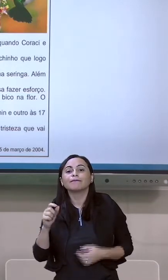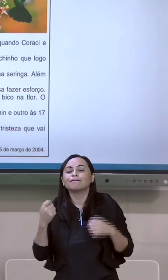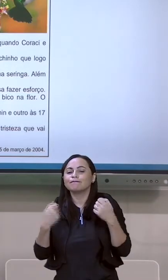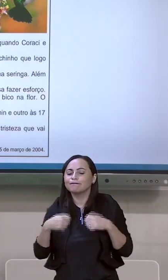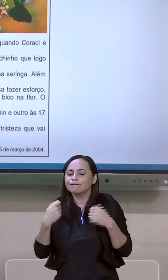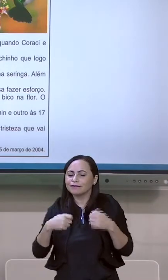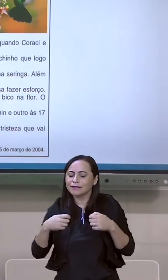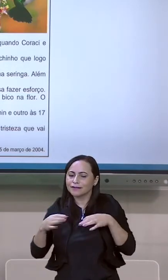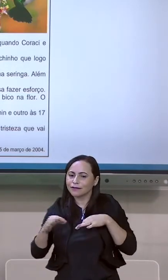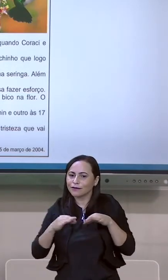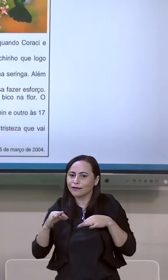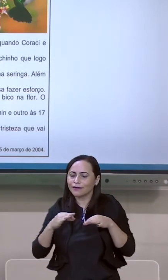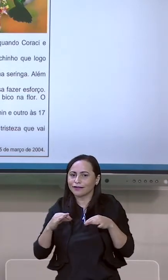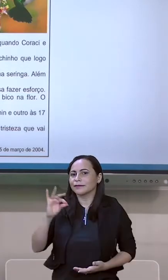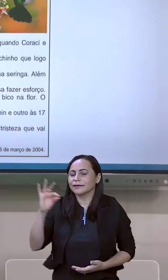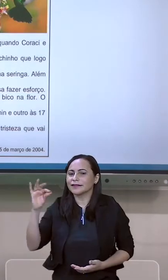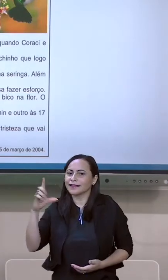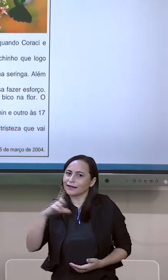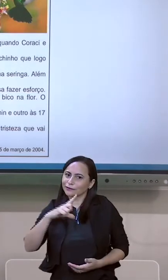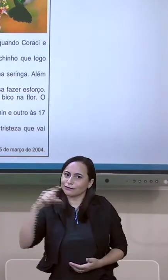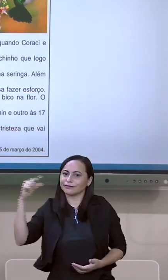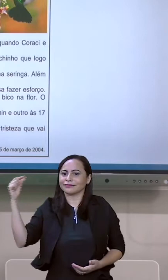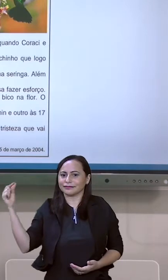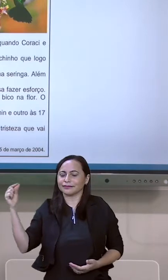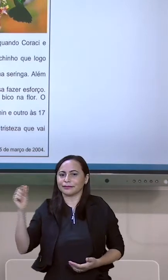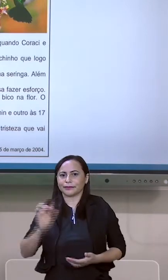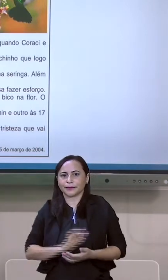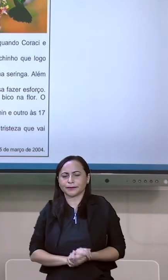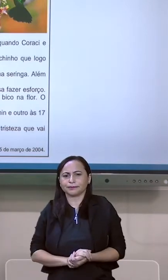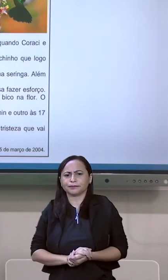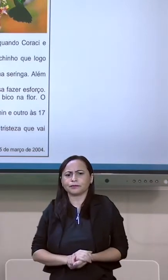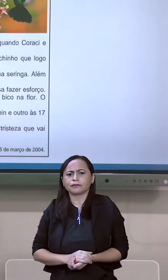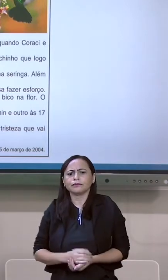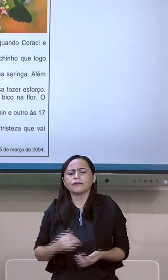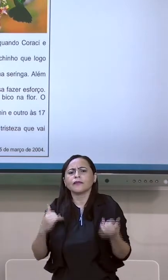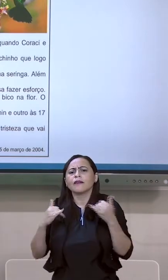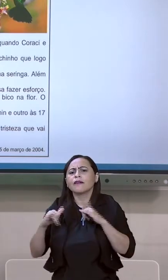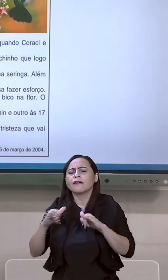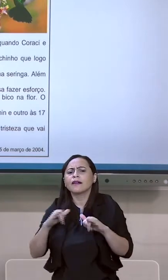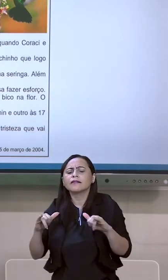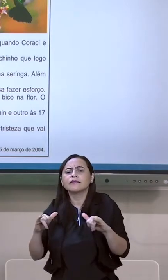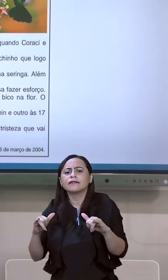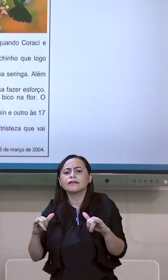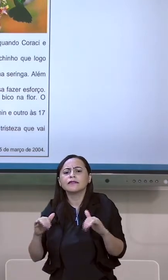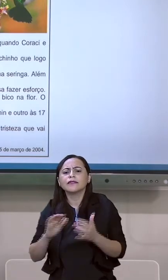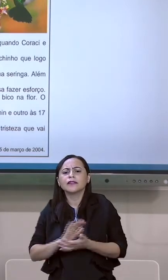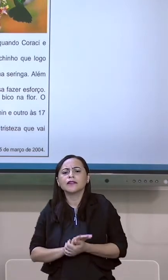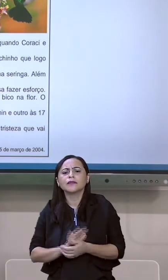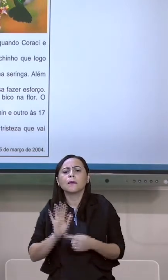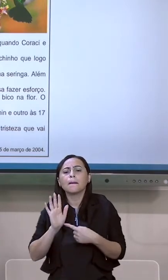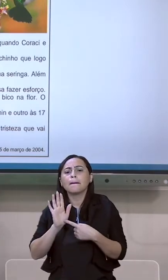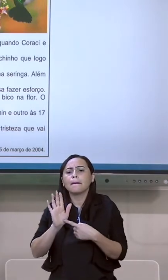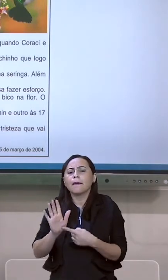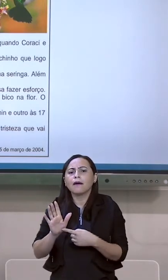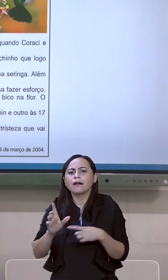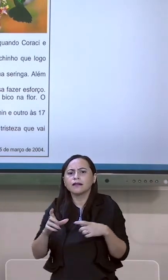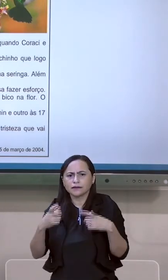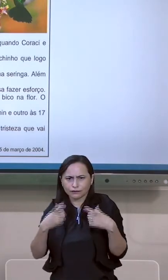voar por aí. E essa notícia nossa, gente, saiu onde, hein? Ah, está aqui, ó,